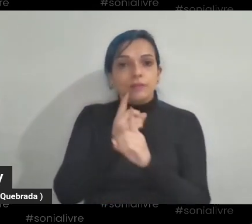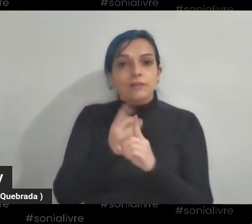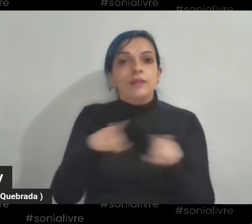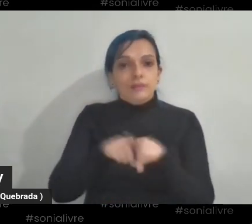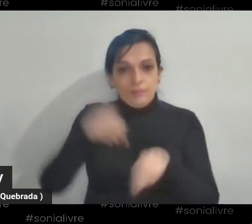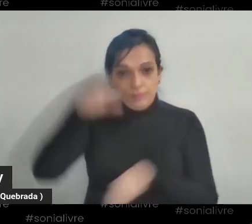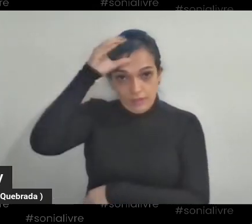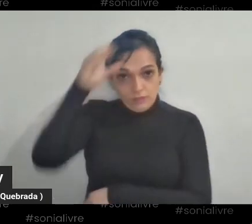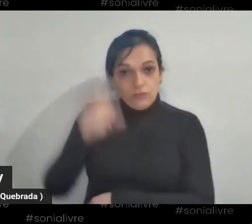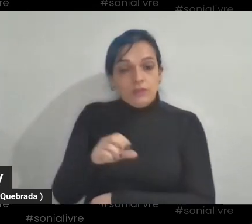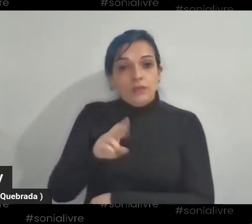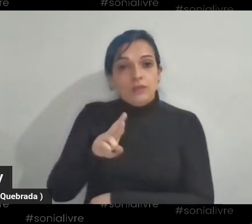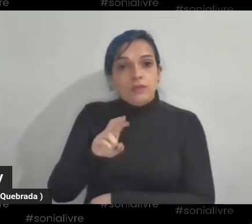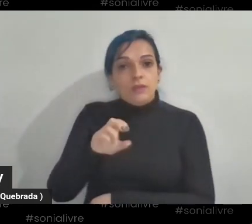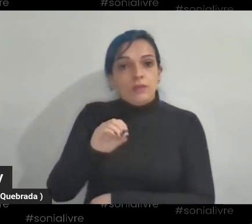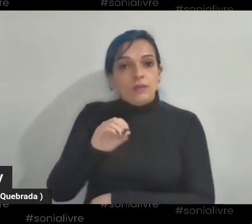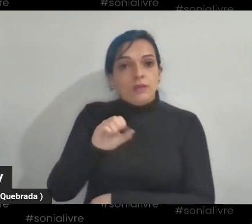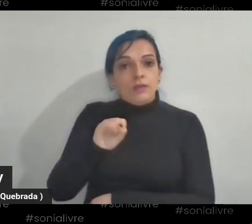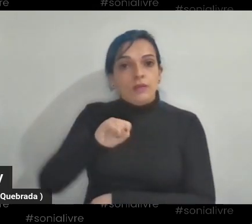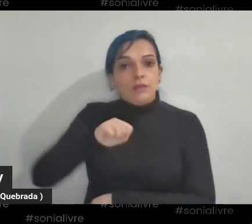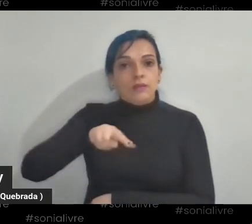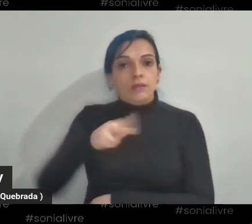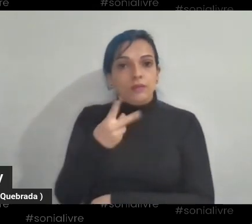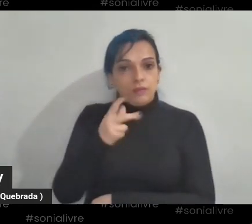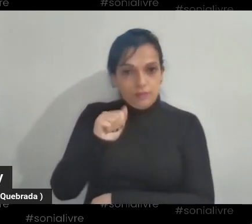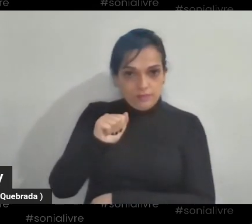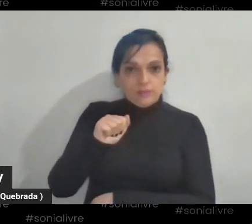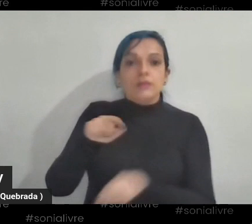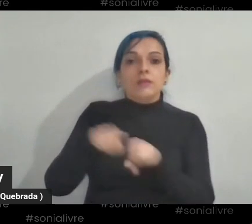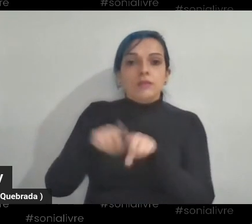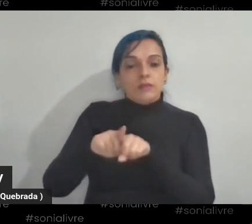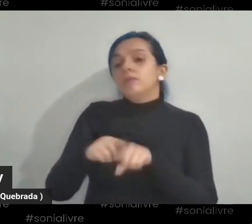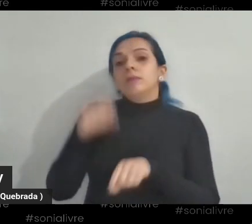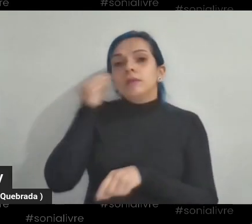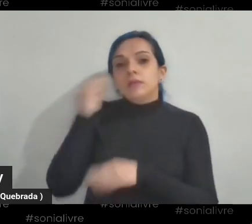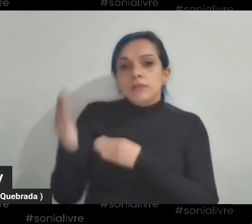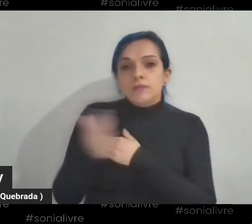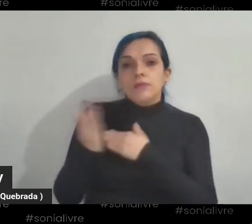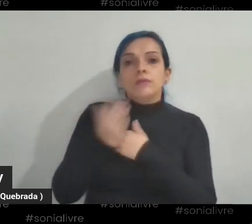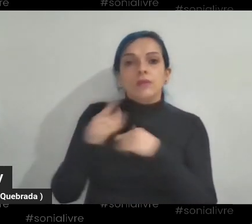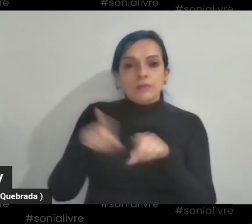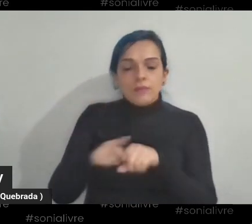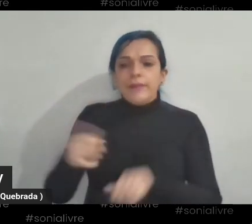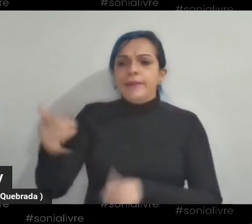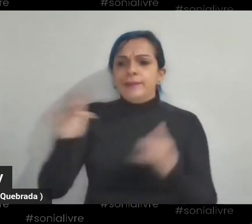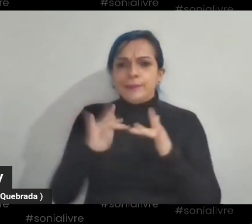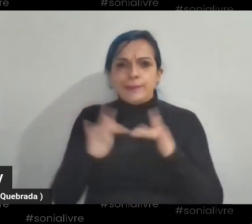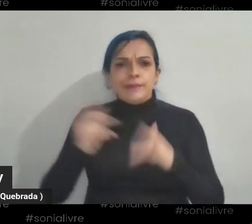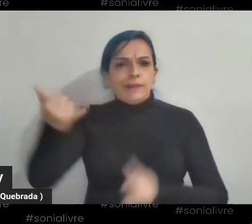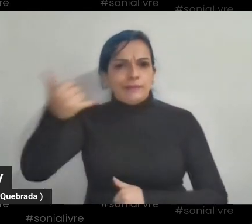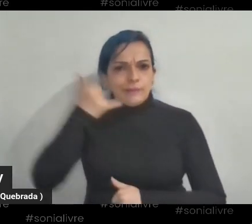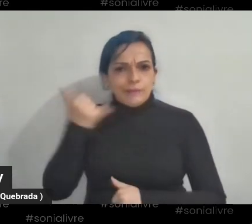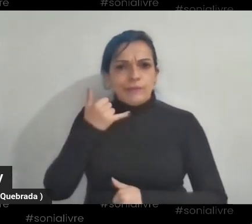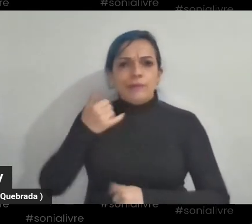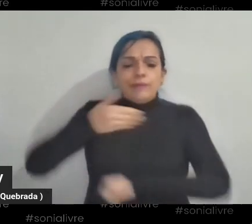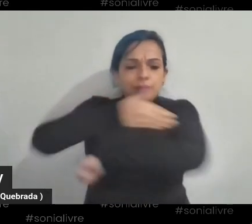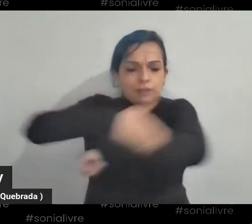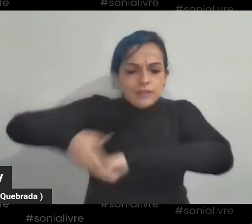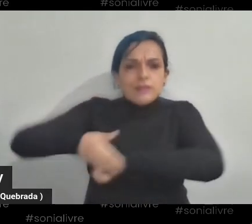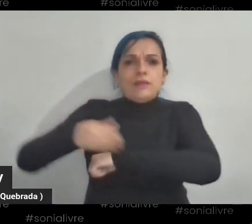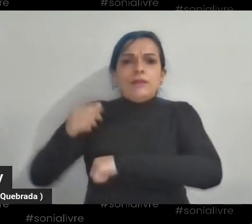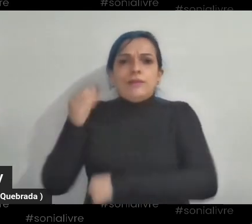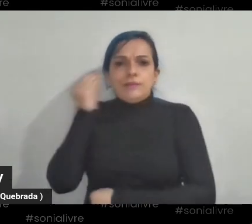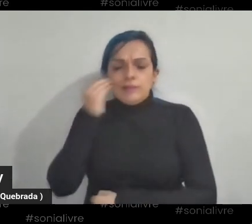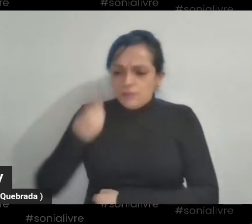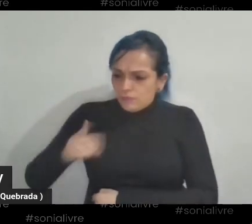que era da creche que a gente ficava também quando criança. E ela nos dava endereço, telefone, a gente ia. Começou com